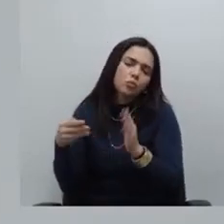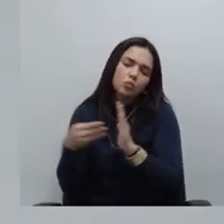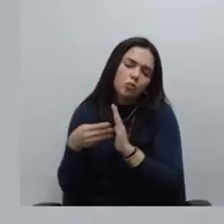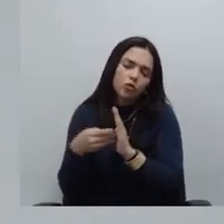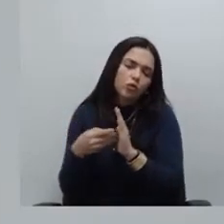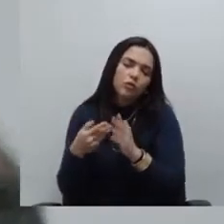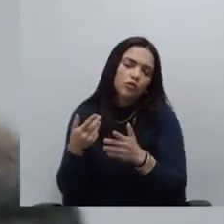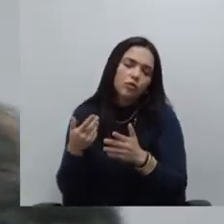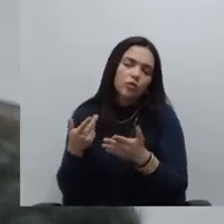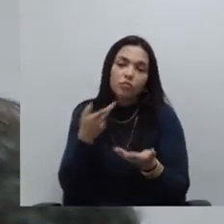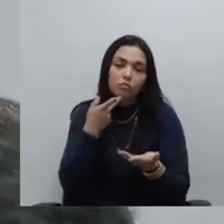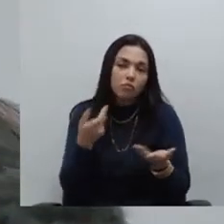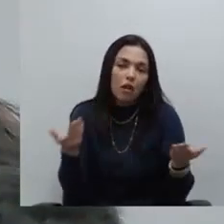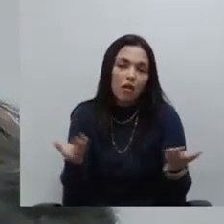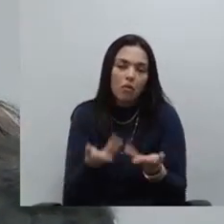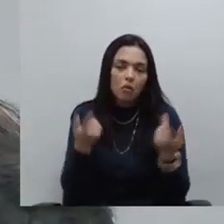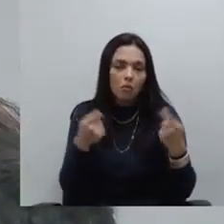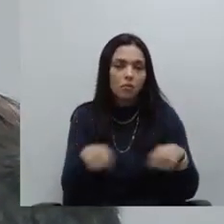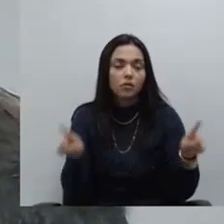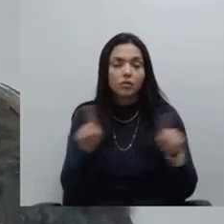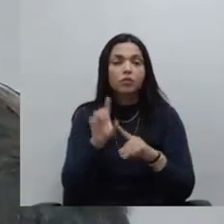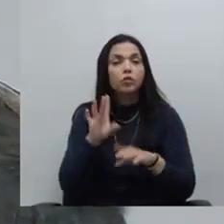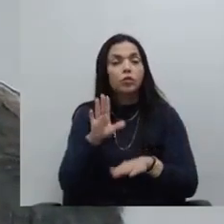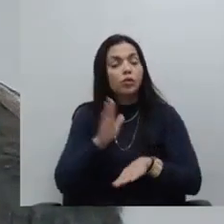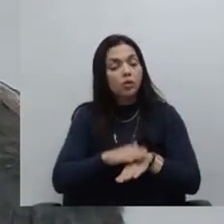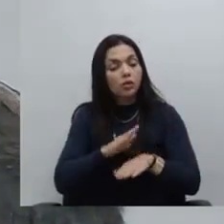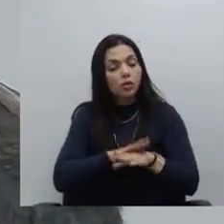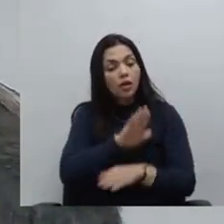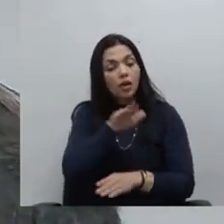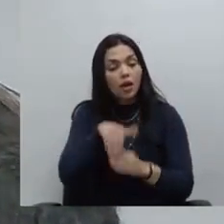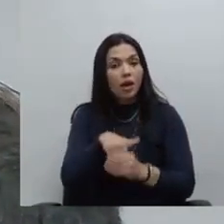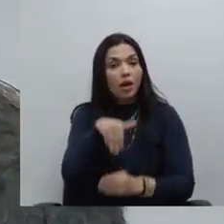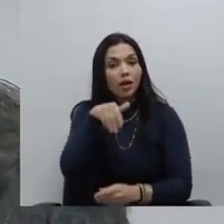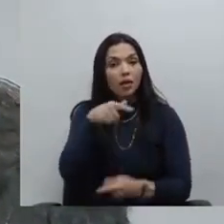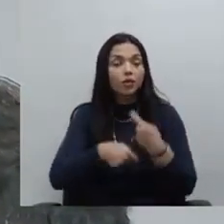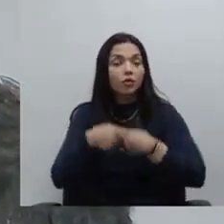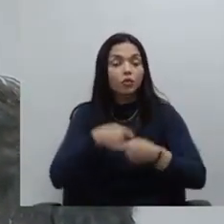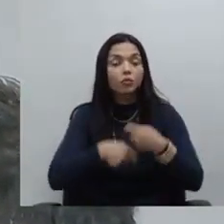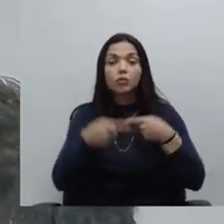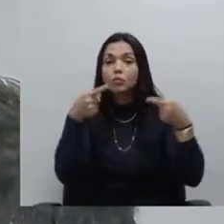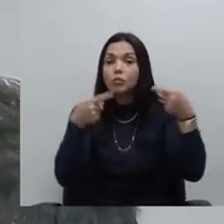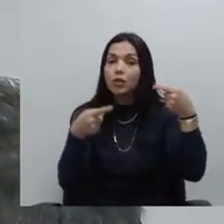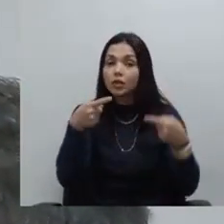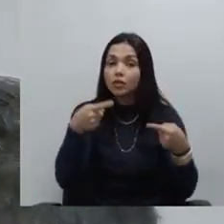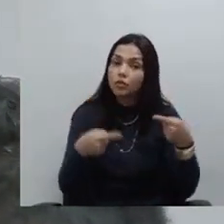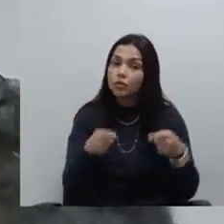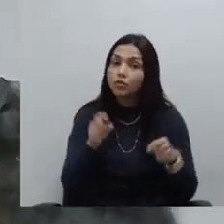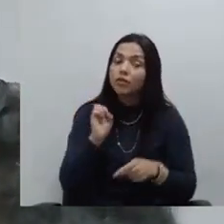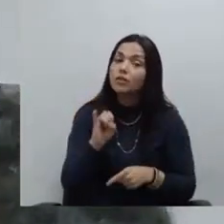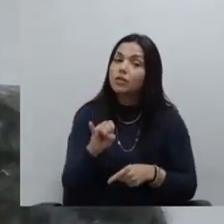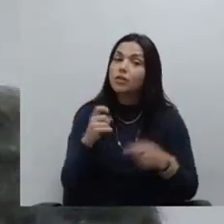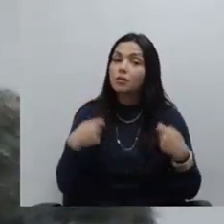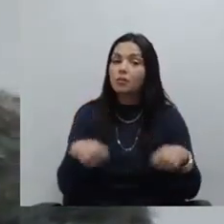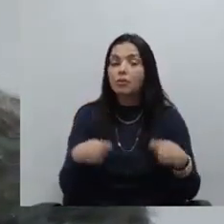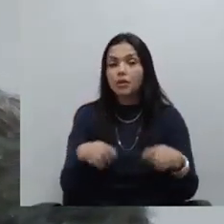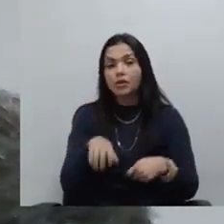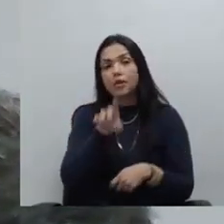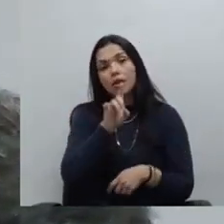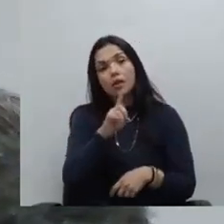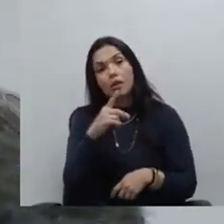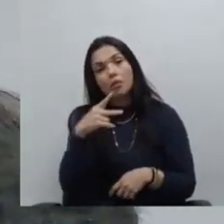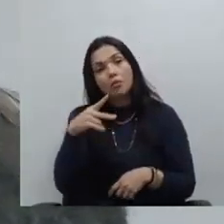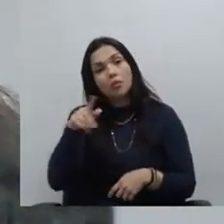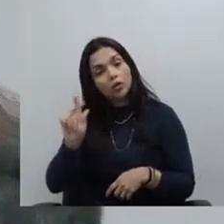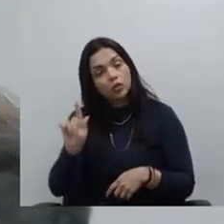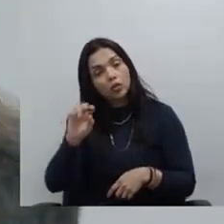momento dependendo apenas de um ato administrativo e claro a gente pode até discutir presidente se depende de um ato DPG para